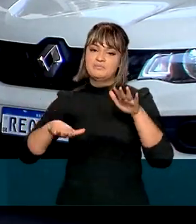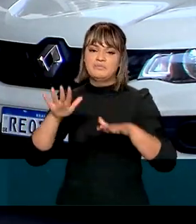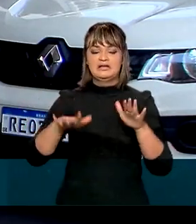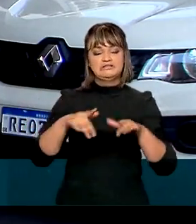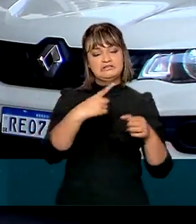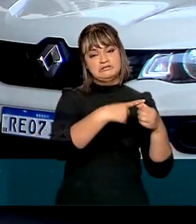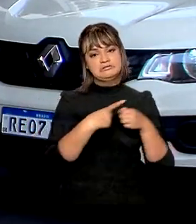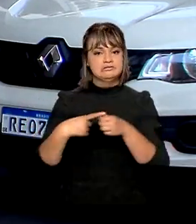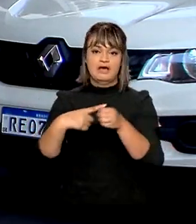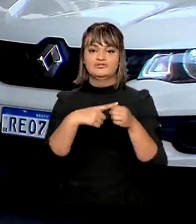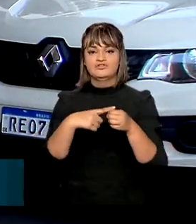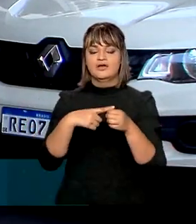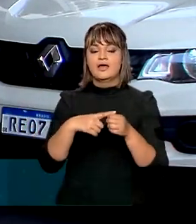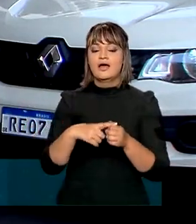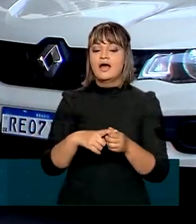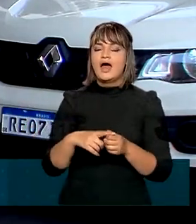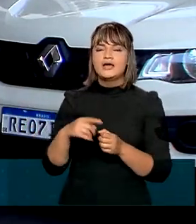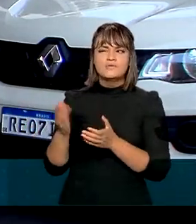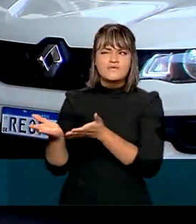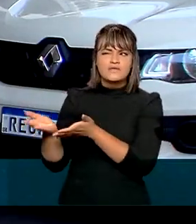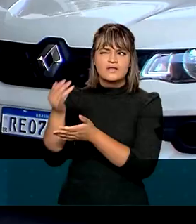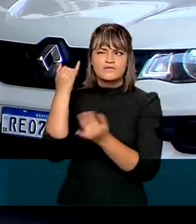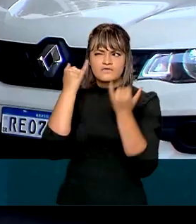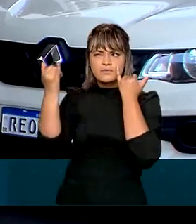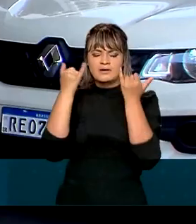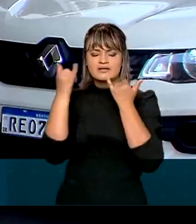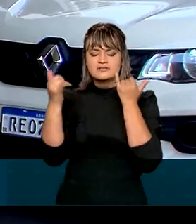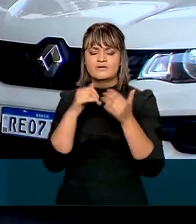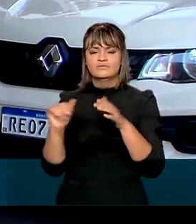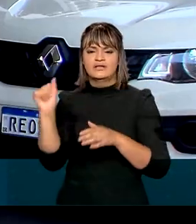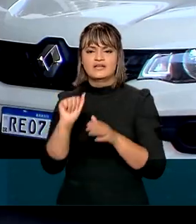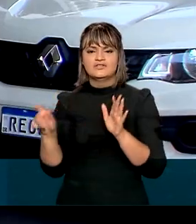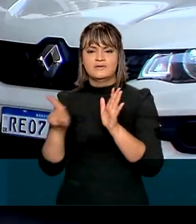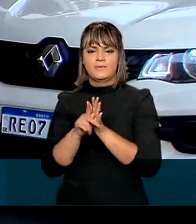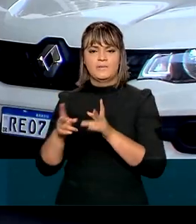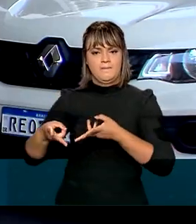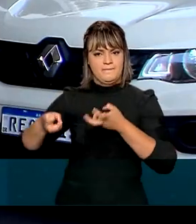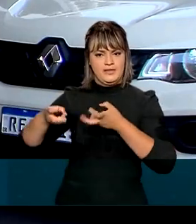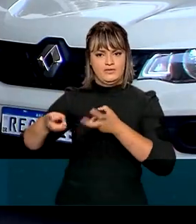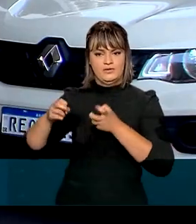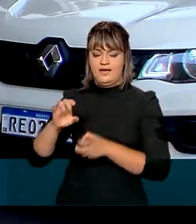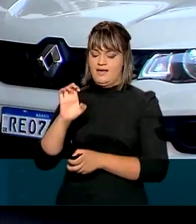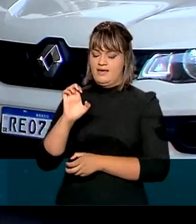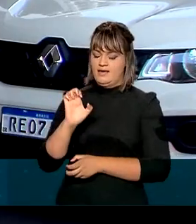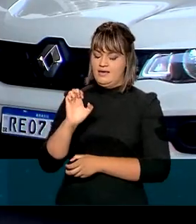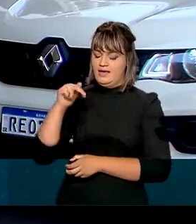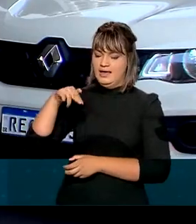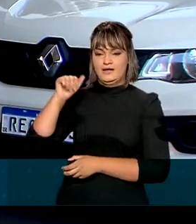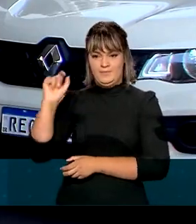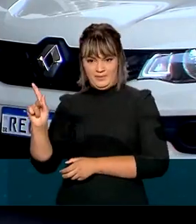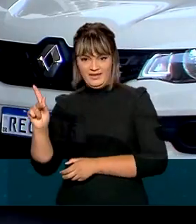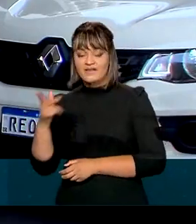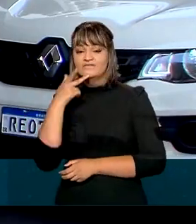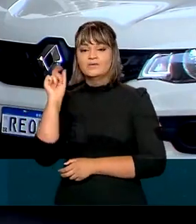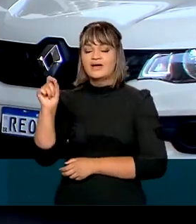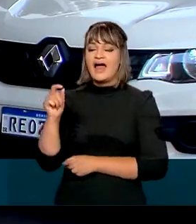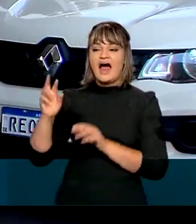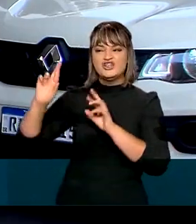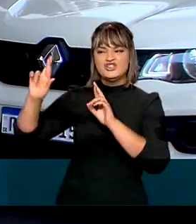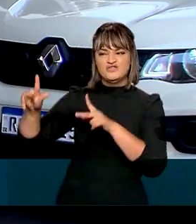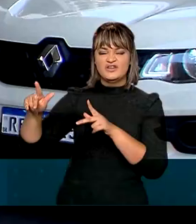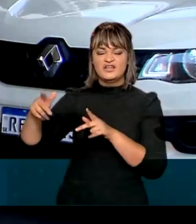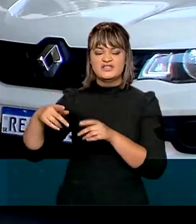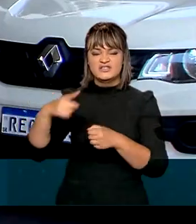região do país. Segundo o levantamento da Agência Nacional do Petróleo, a ANP, a diferença do preço